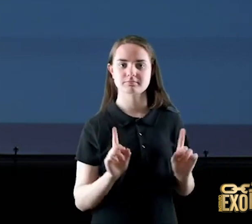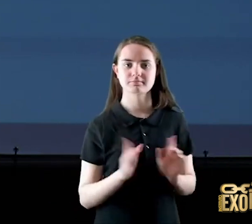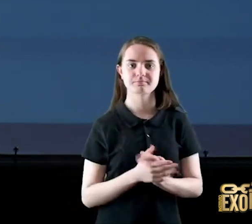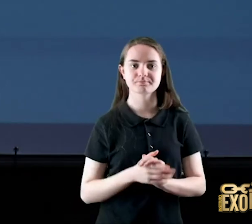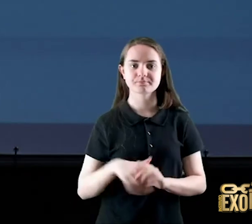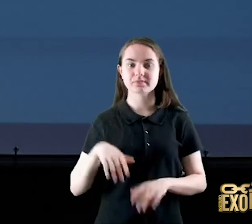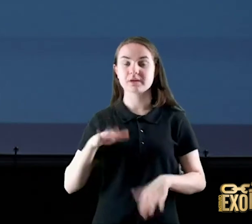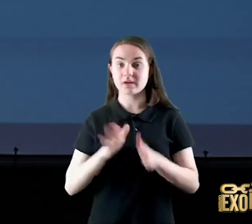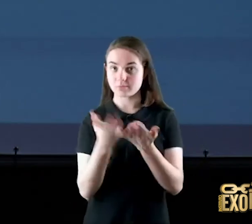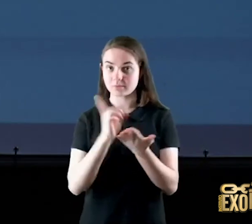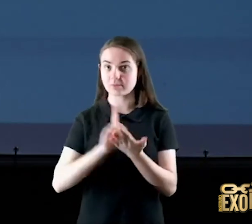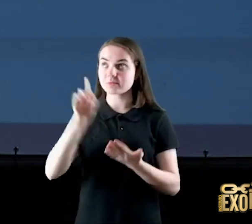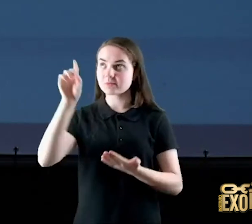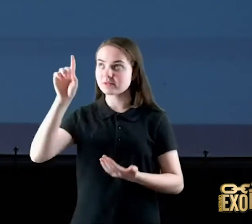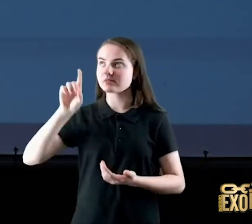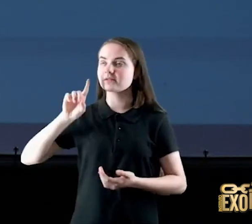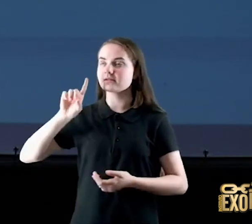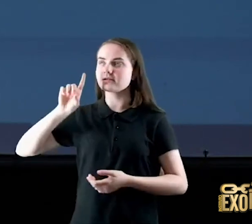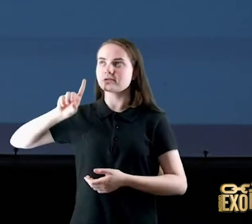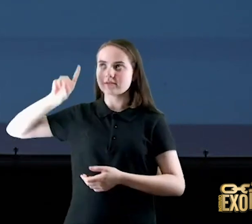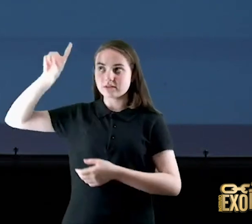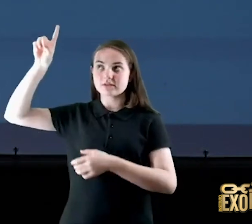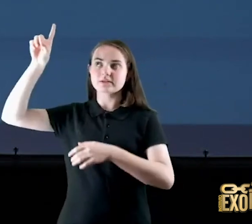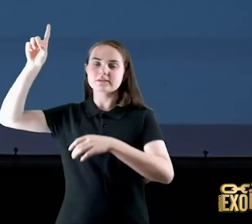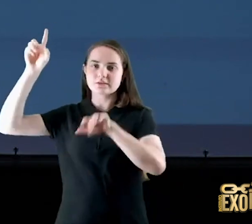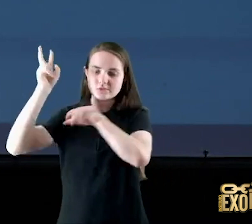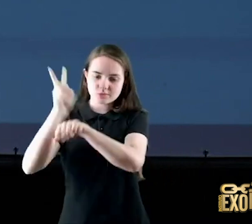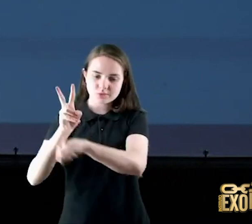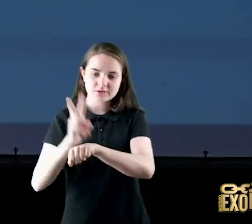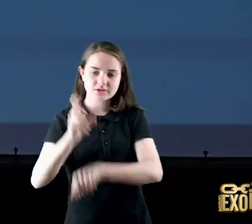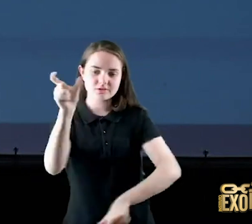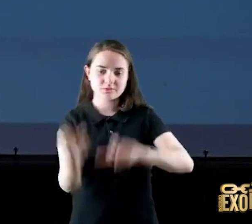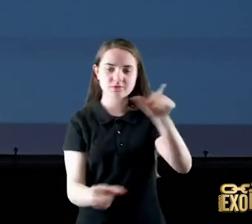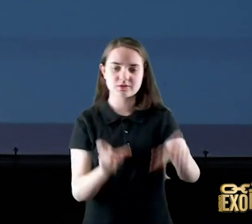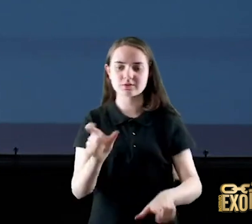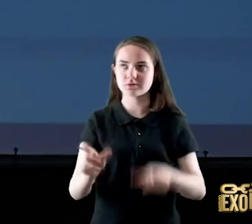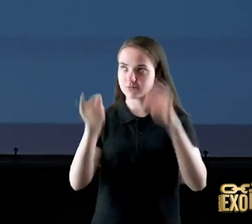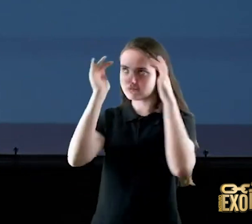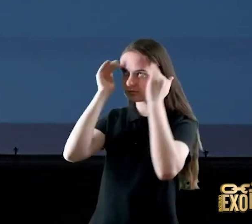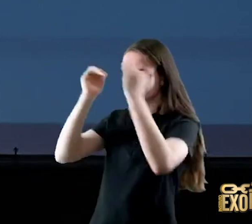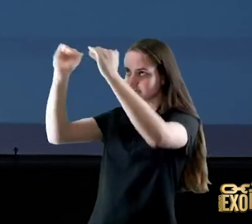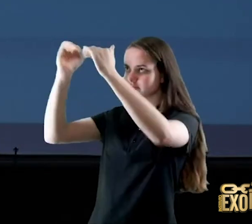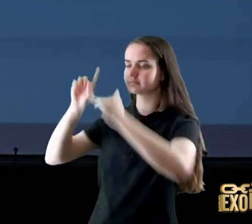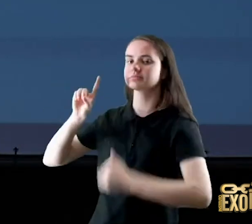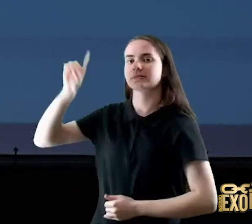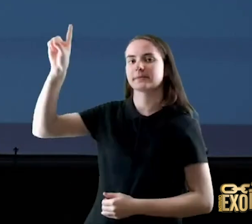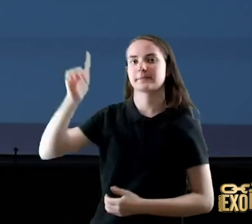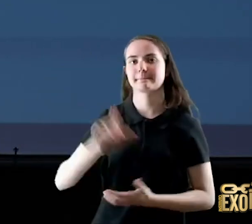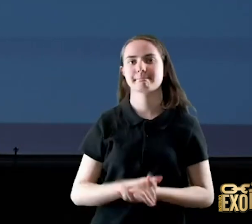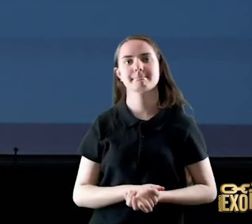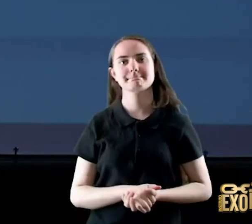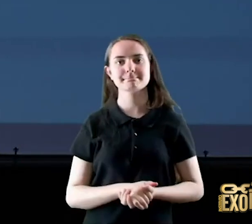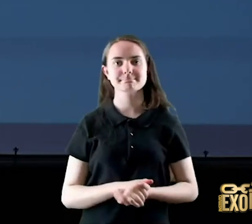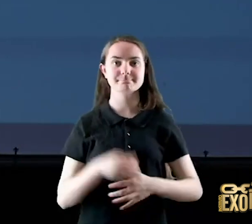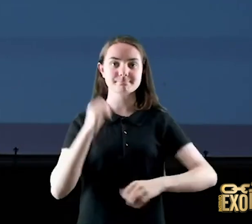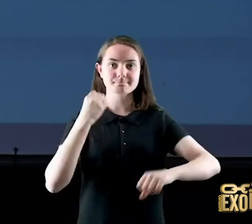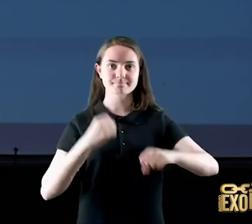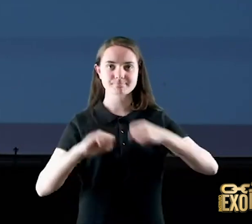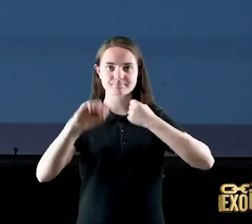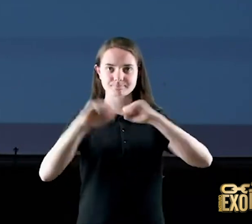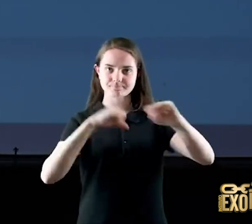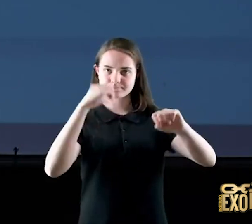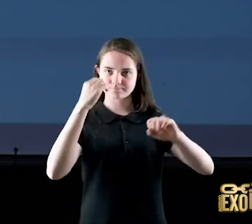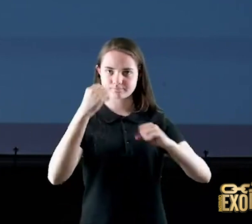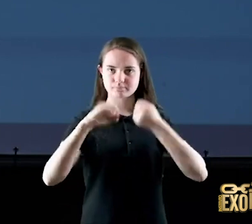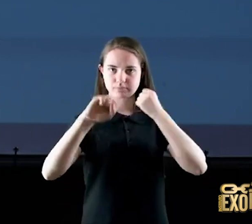o temor do Senhor me leva para o abrigo do esconderijo do altíssimo o Salmo 91 verso 11 verso